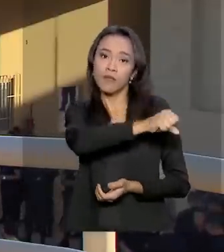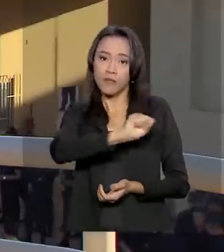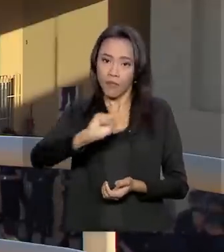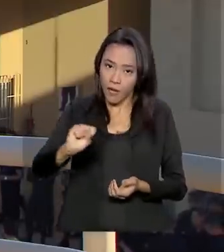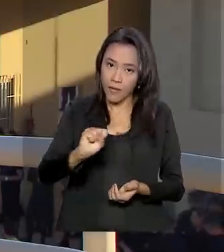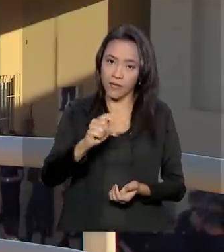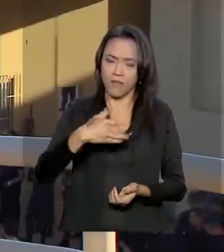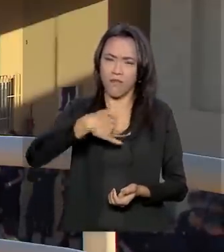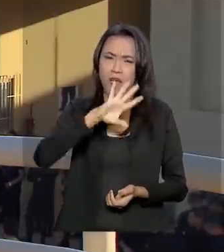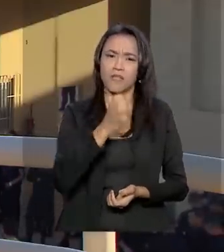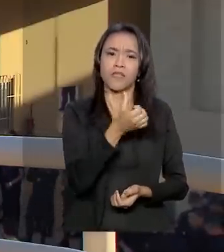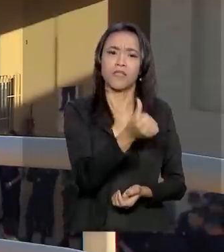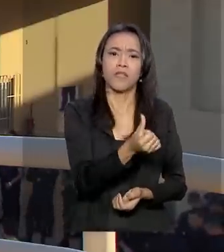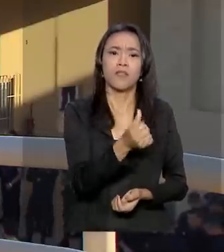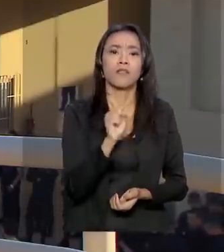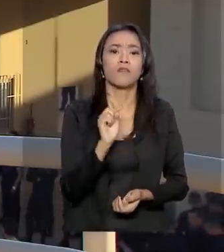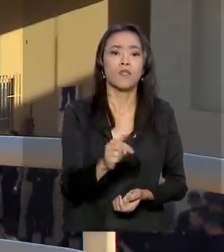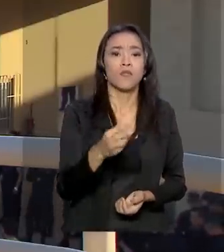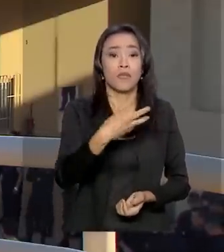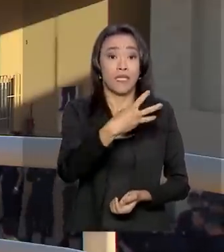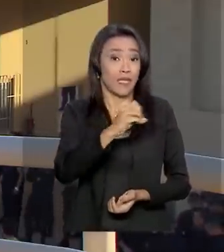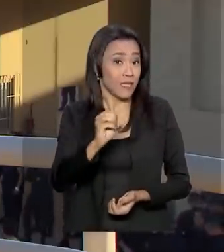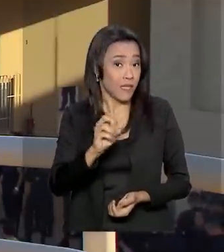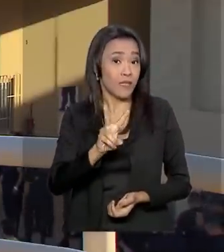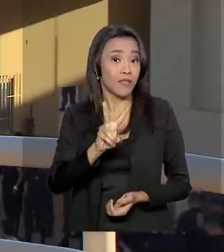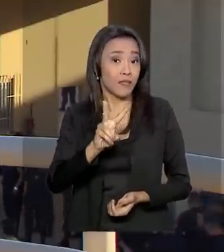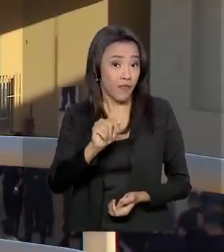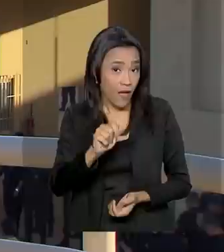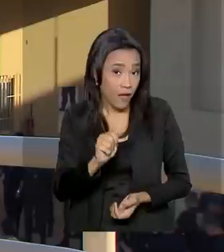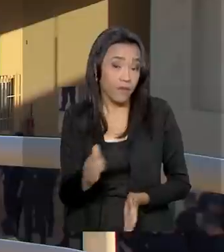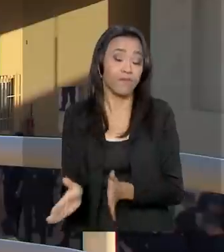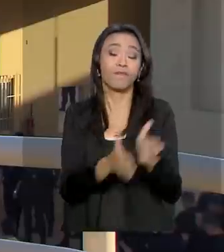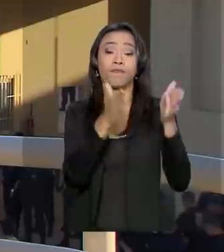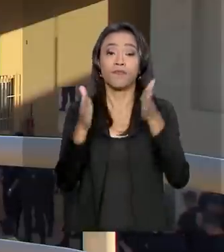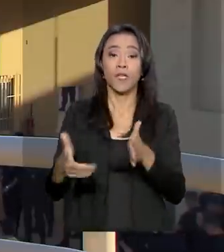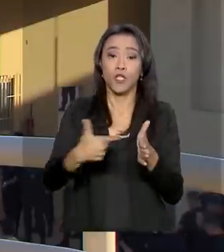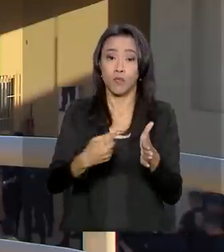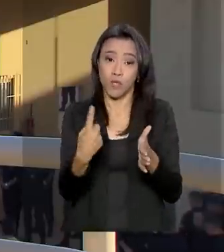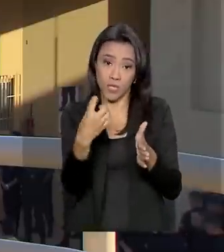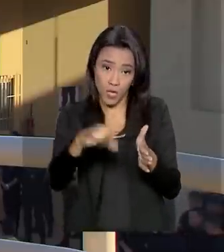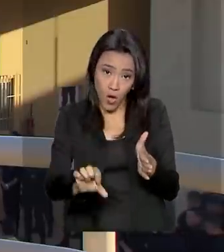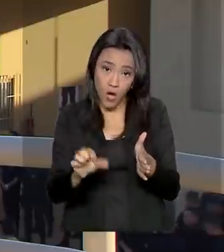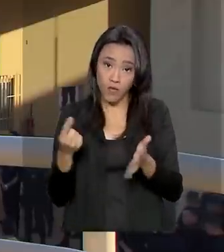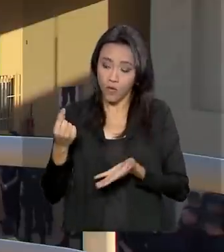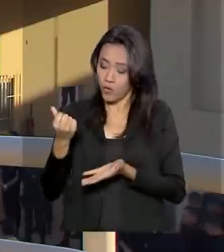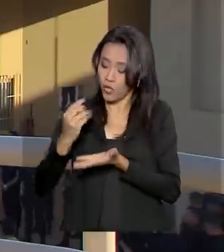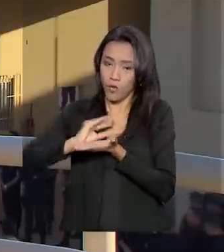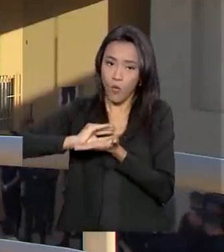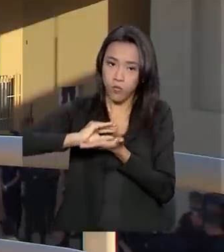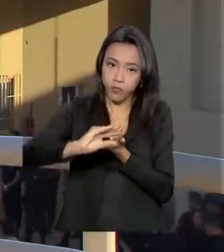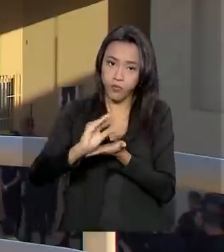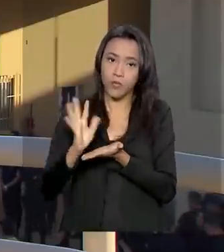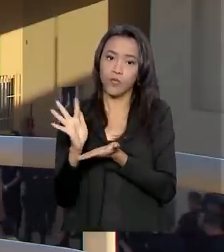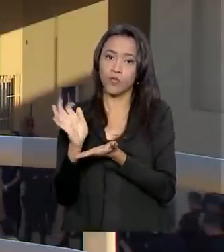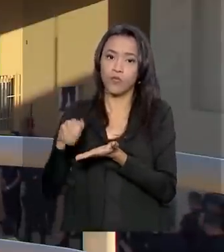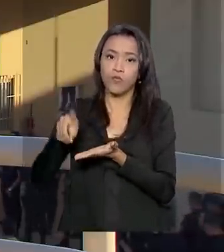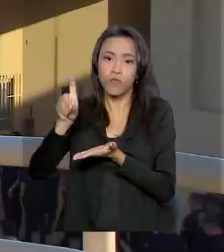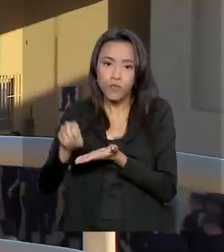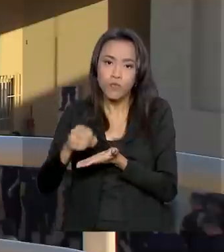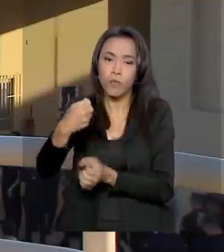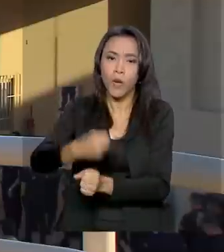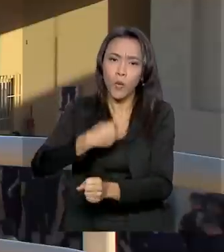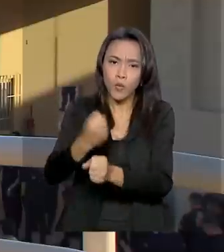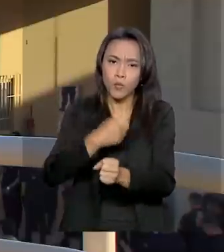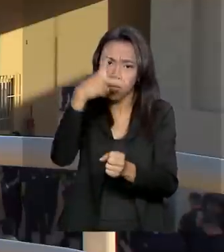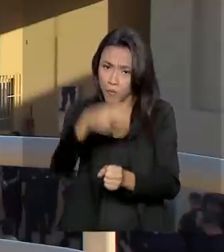6.300 novas vagas. Em 2019, os repasses do Fundo Penitenciário Nacional para a construção de obras